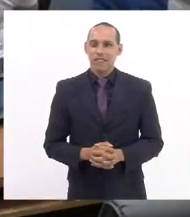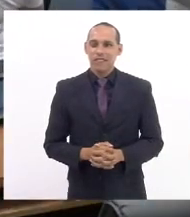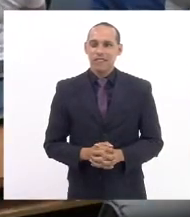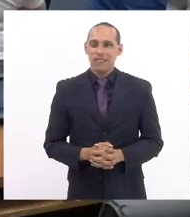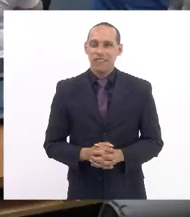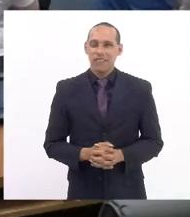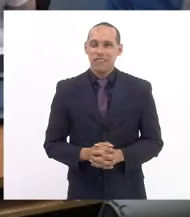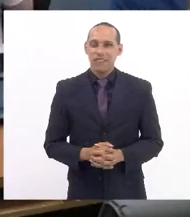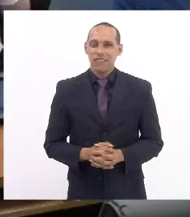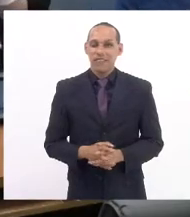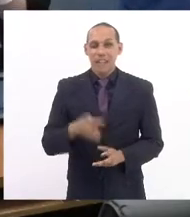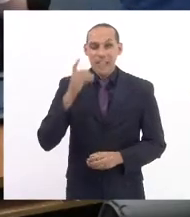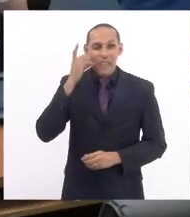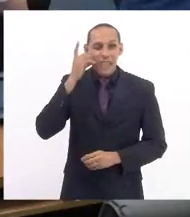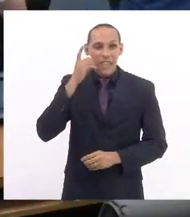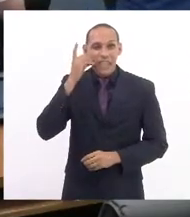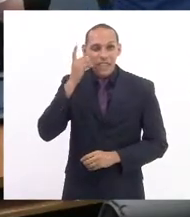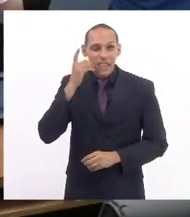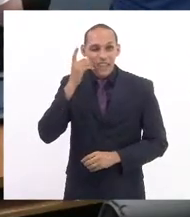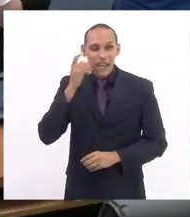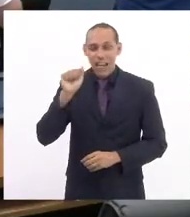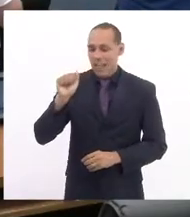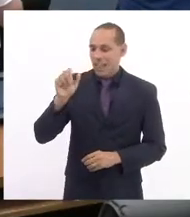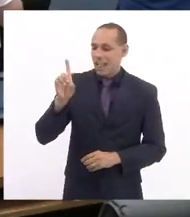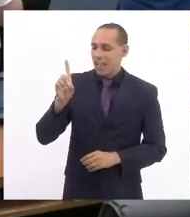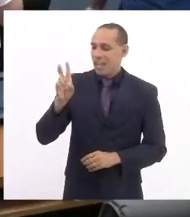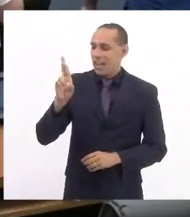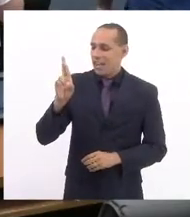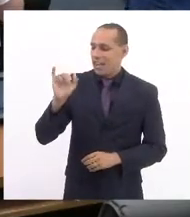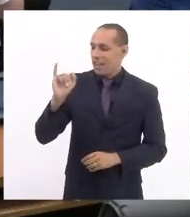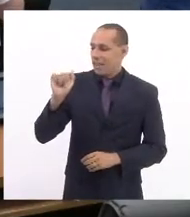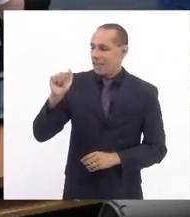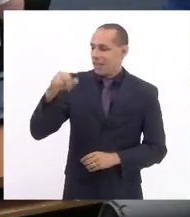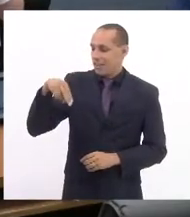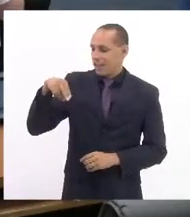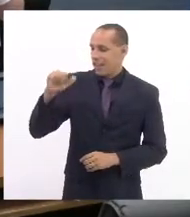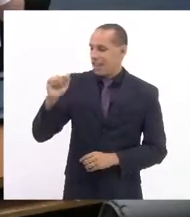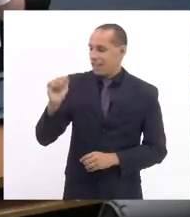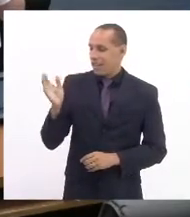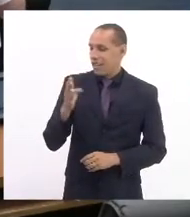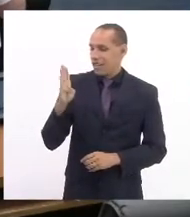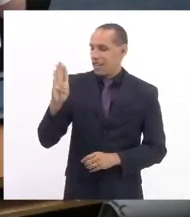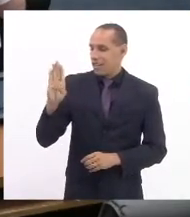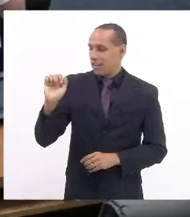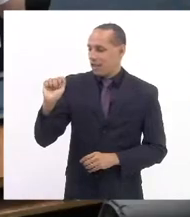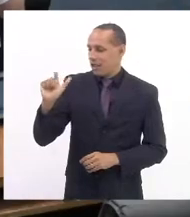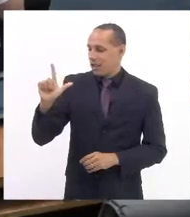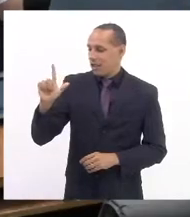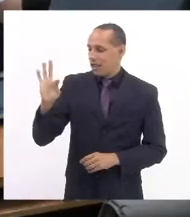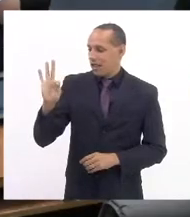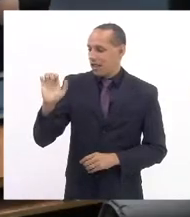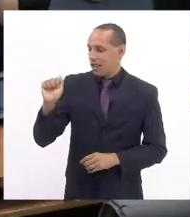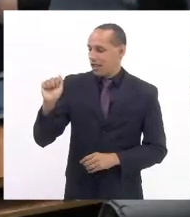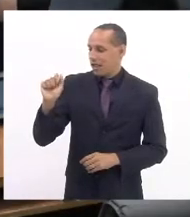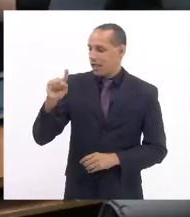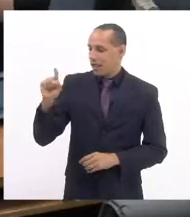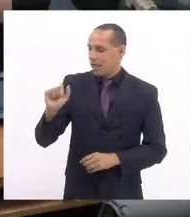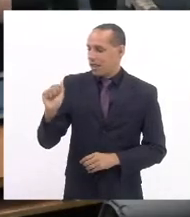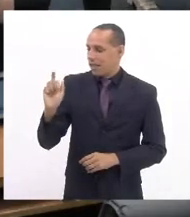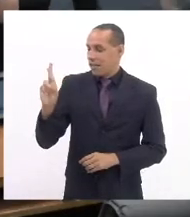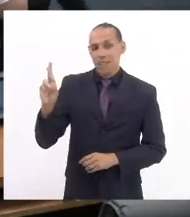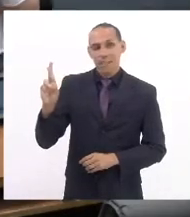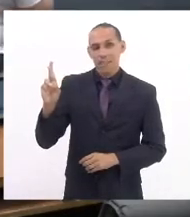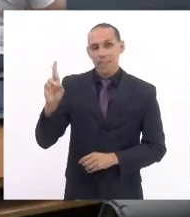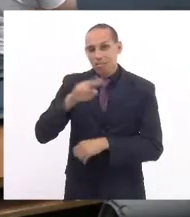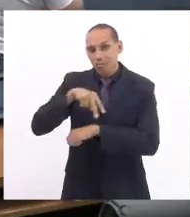A deputada Adriana Baltazar, logo mais cedo, esteve aqui, ocupou a tribuna no expediente